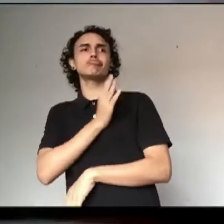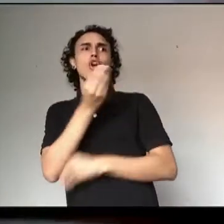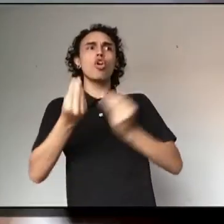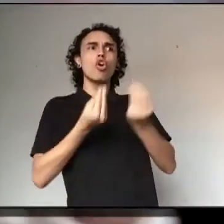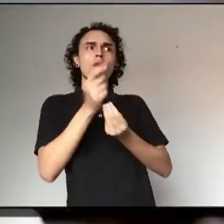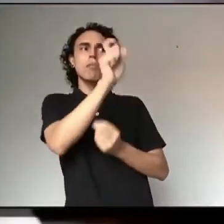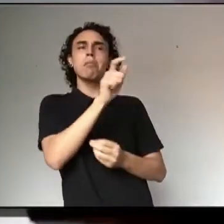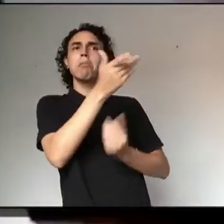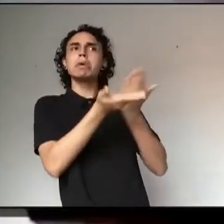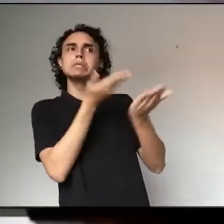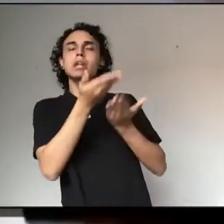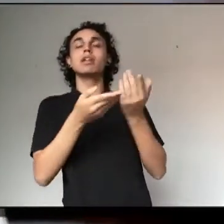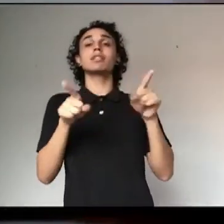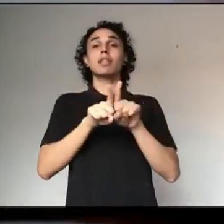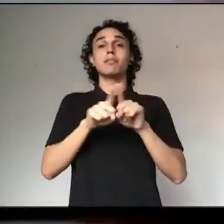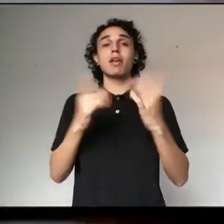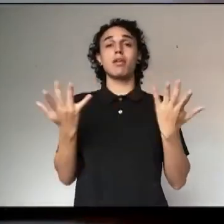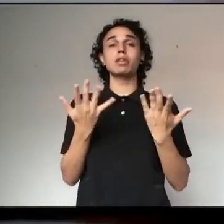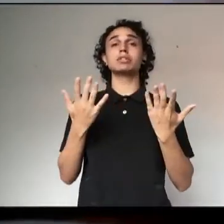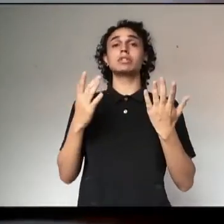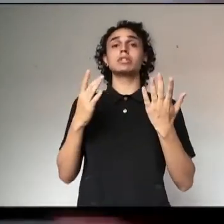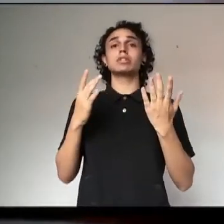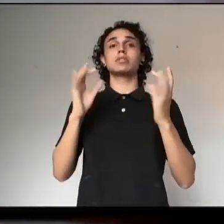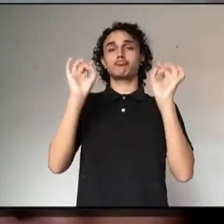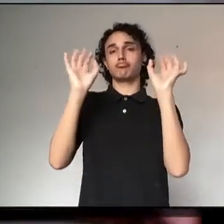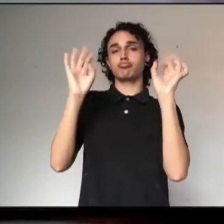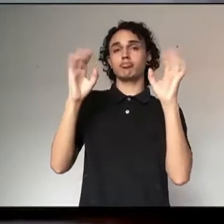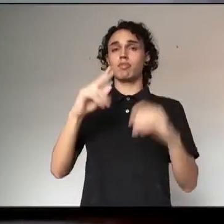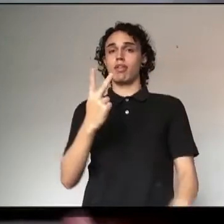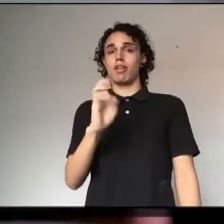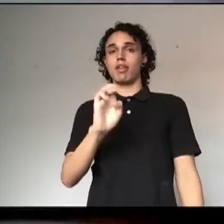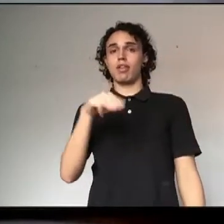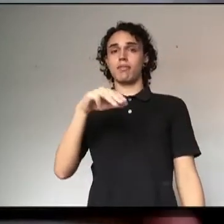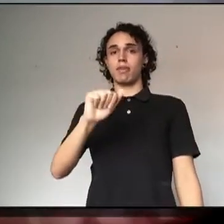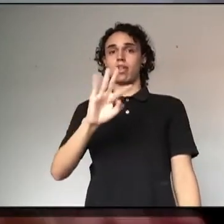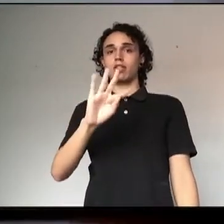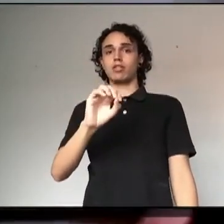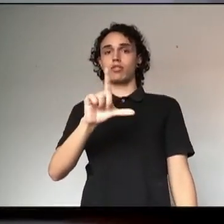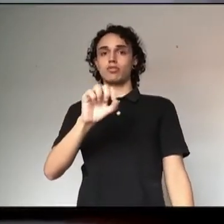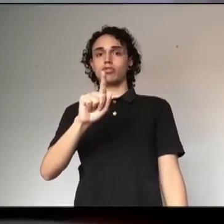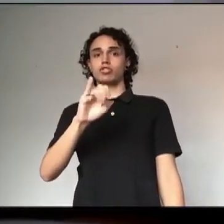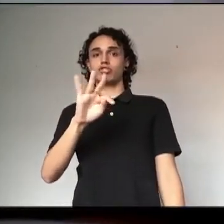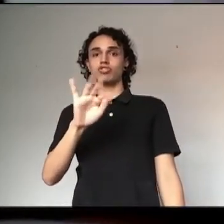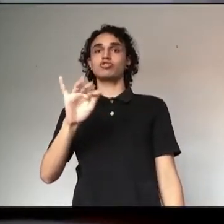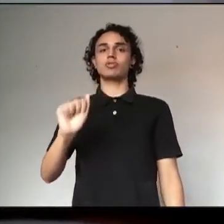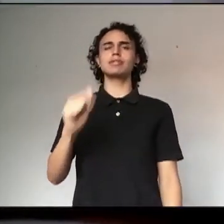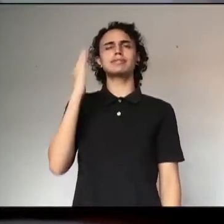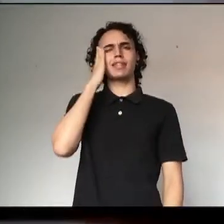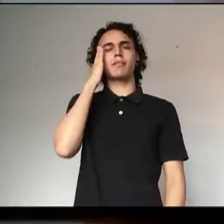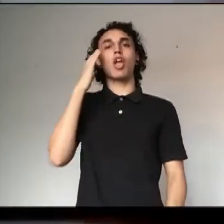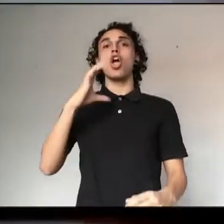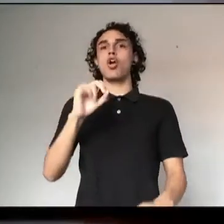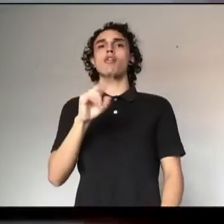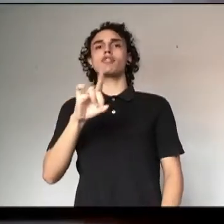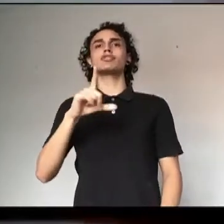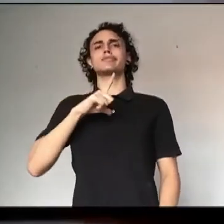específica. Um hematologista, a gente sabe hoje que a Covid também gera alterações hematológicas, então você vai ter ali um hematologista